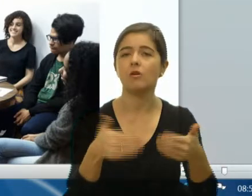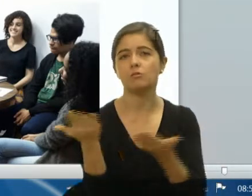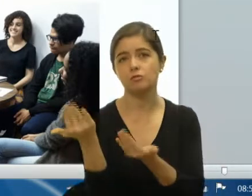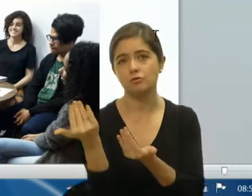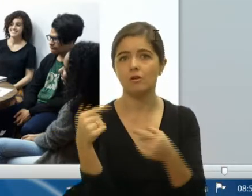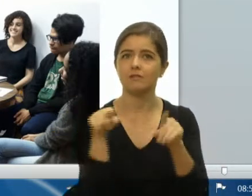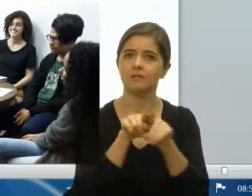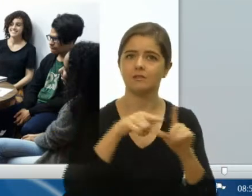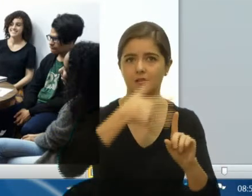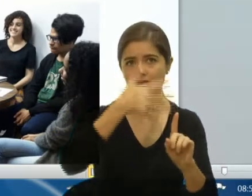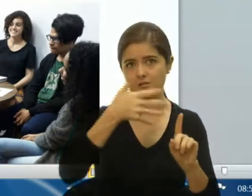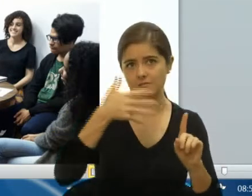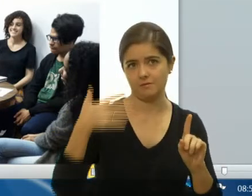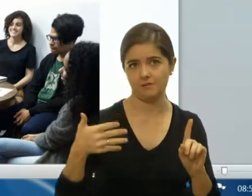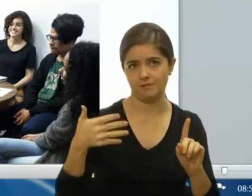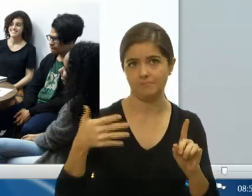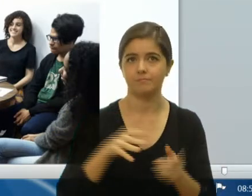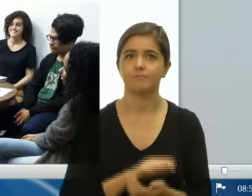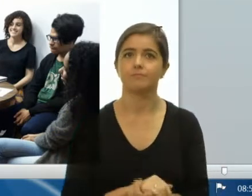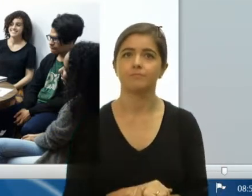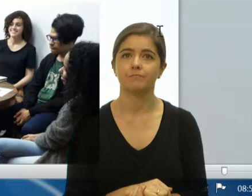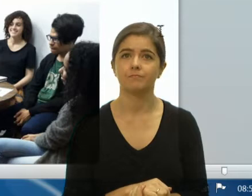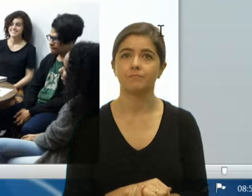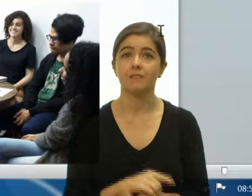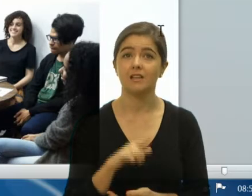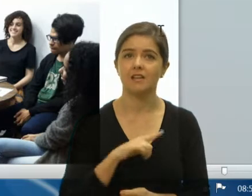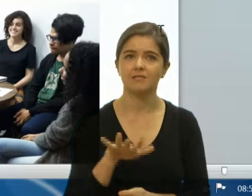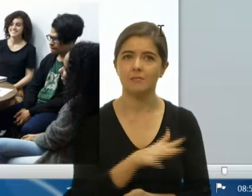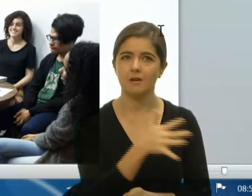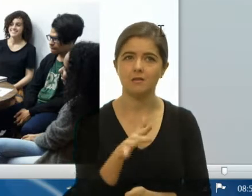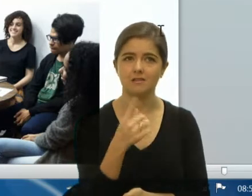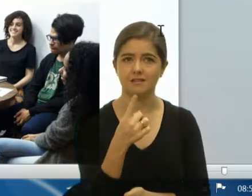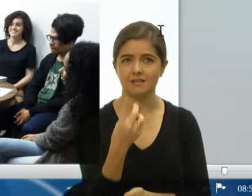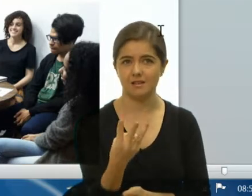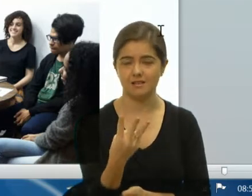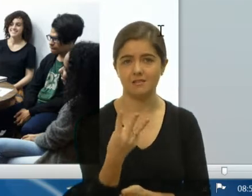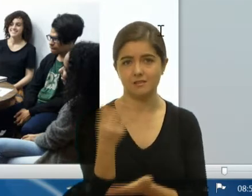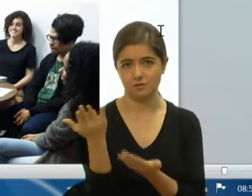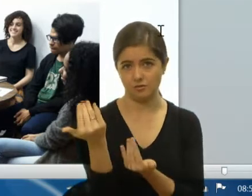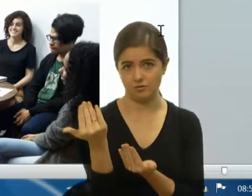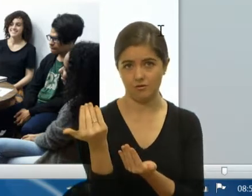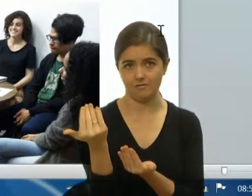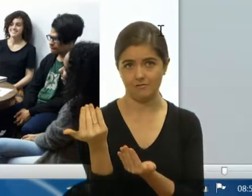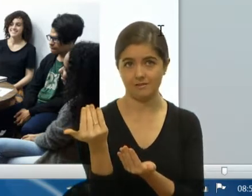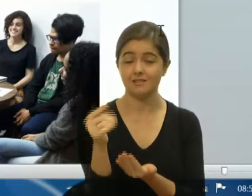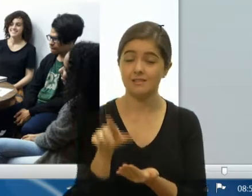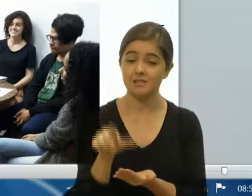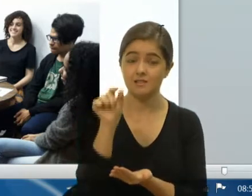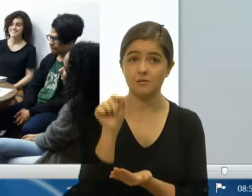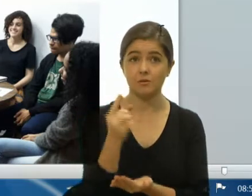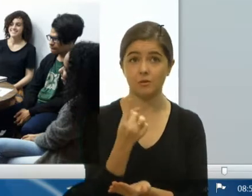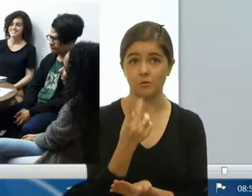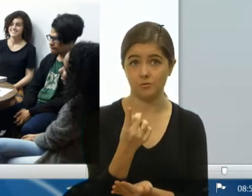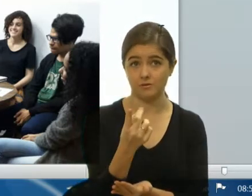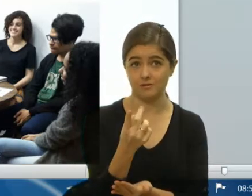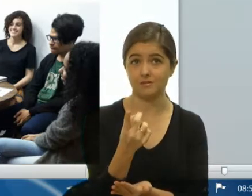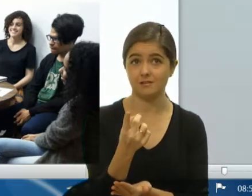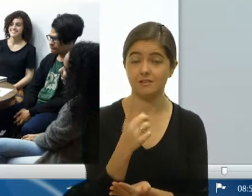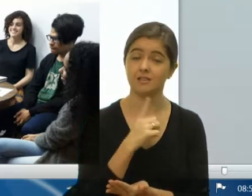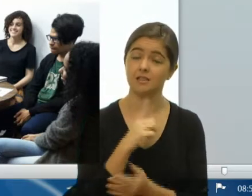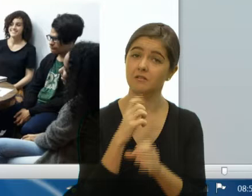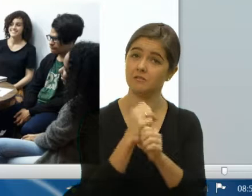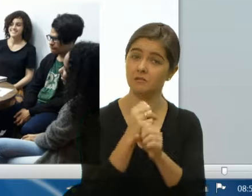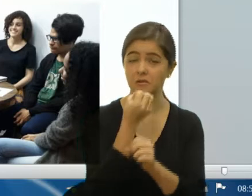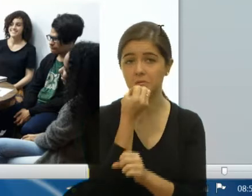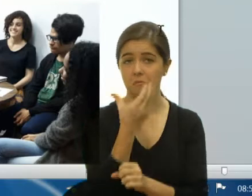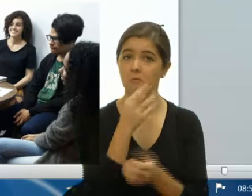universidade. Nós formamos 13 jovens, desses 13 jovens, 12 tiveram, todos tiveram nota boa